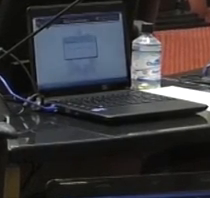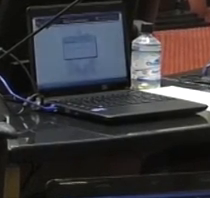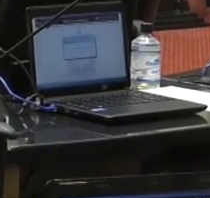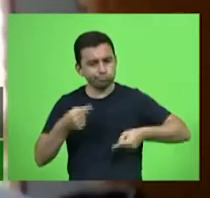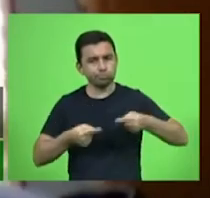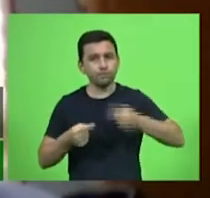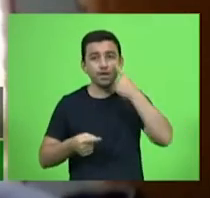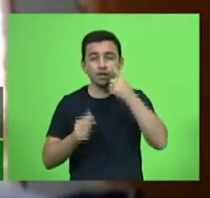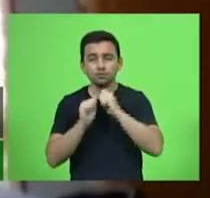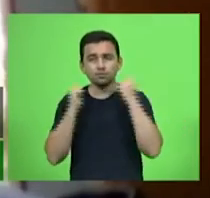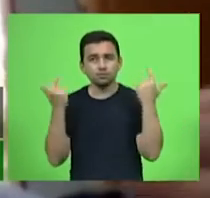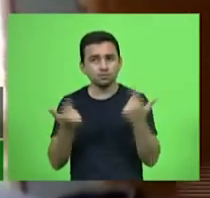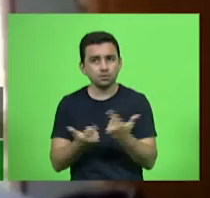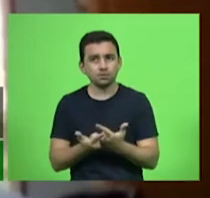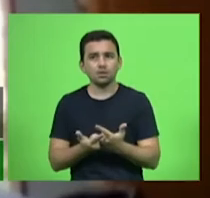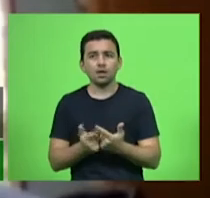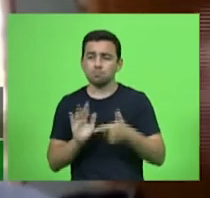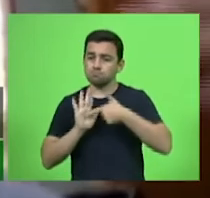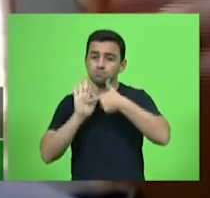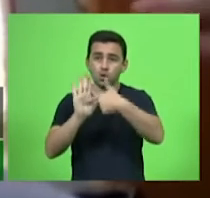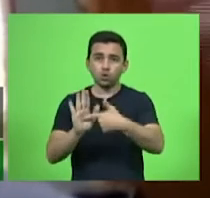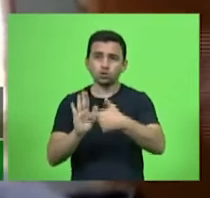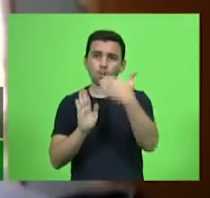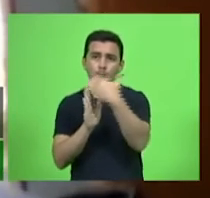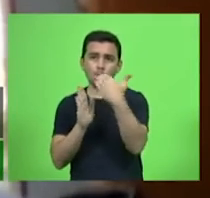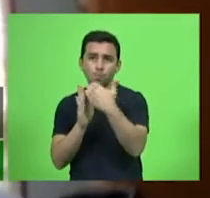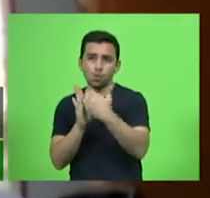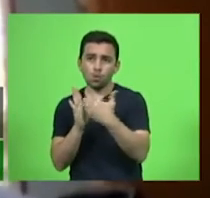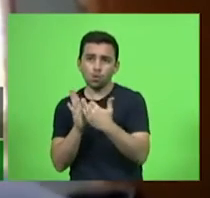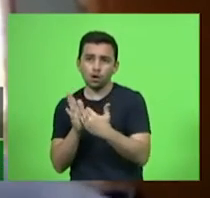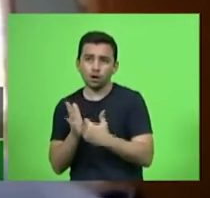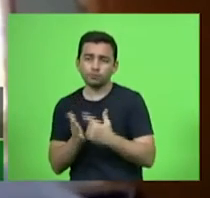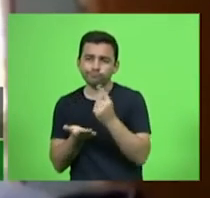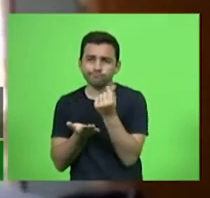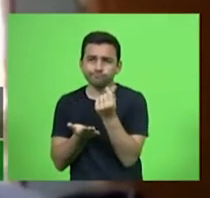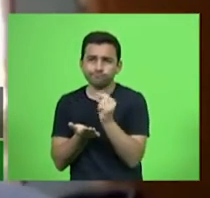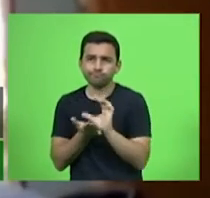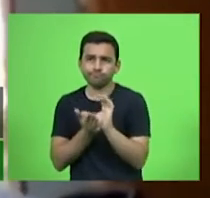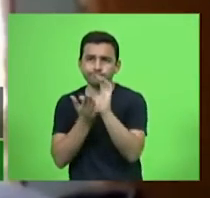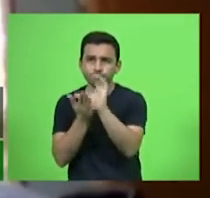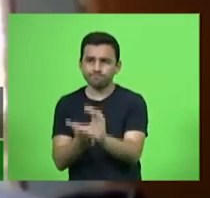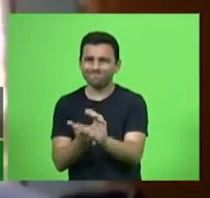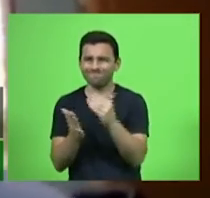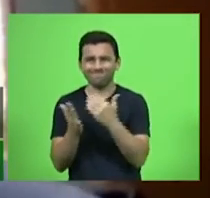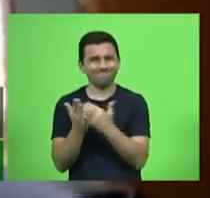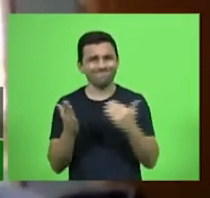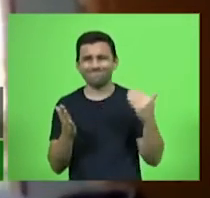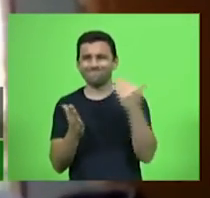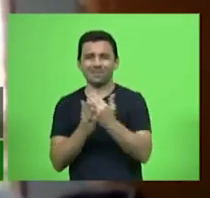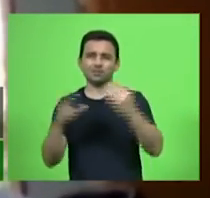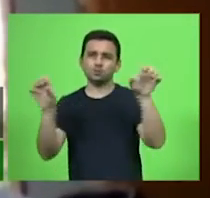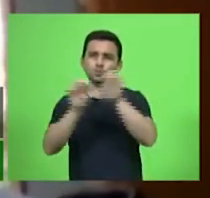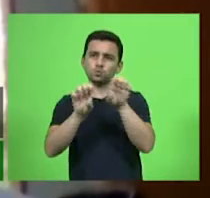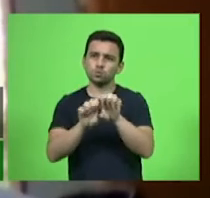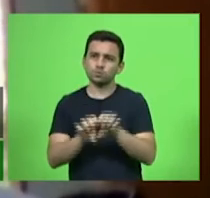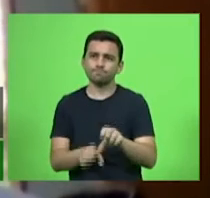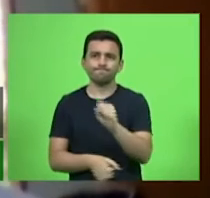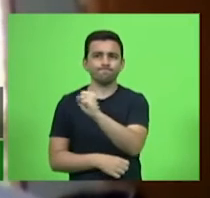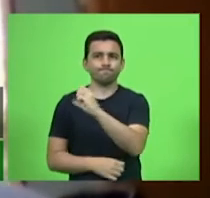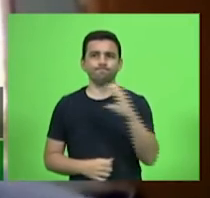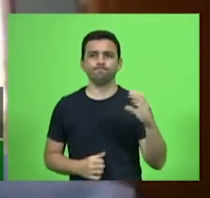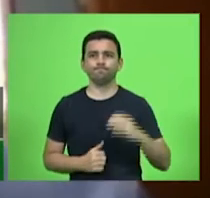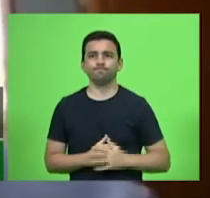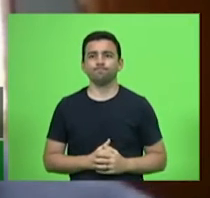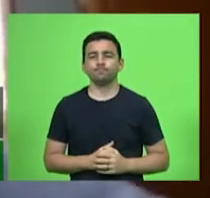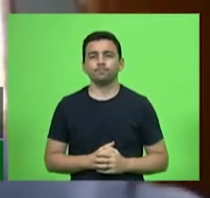aqui no estado. De acordo com o parlamentar, os recursos catarinenses devem ser direcionados a obras estaduais.